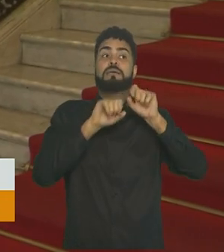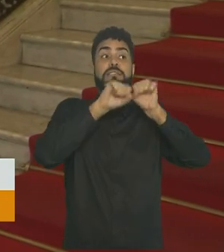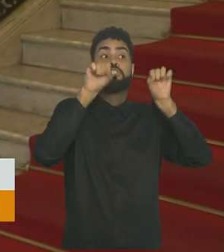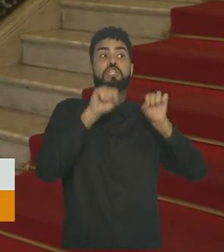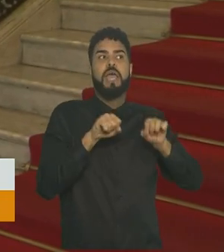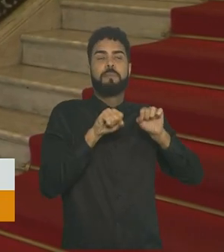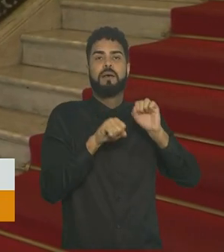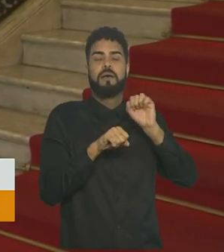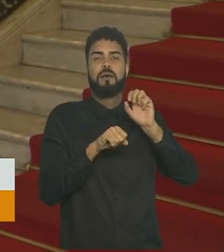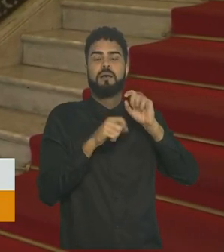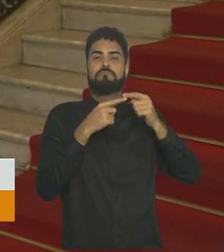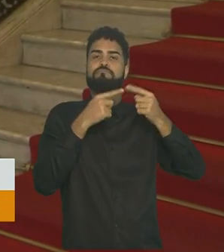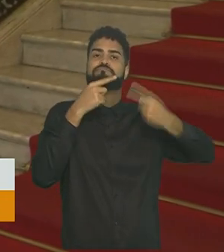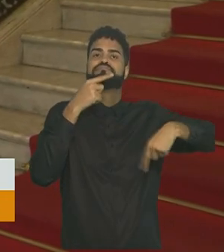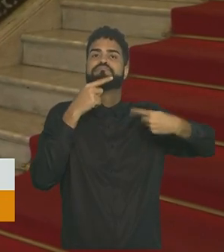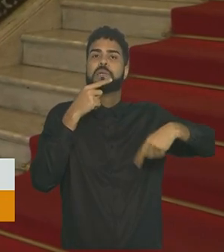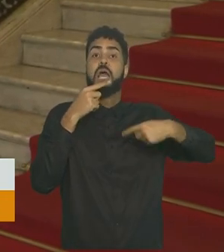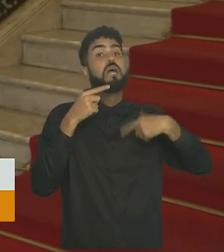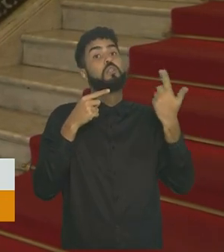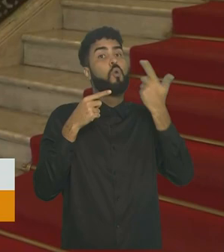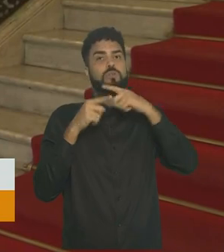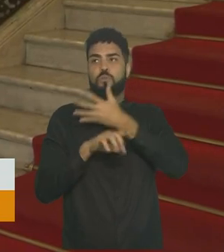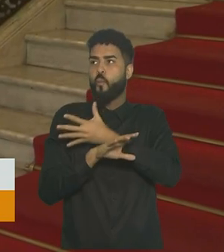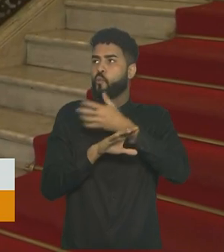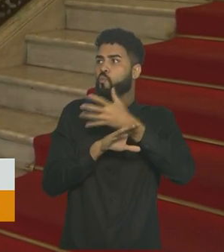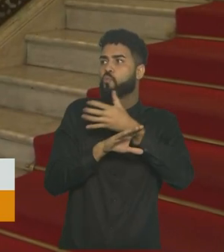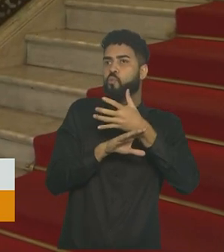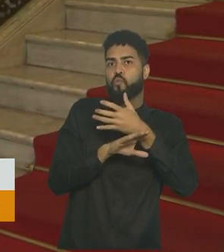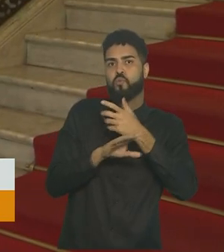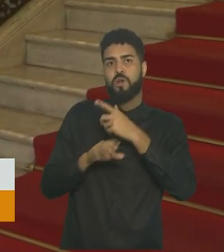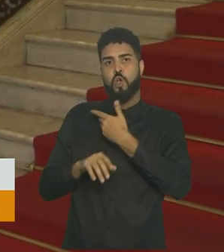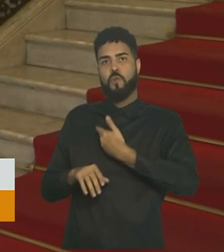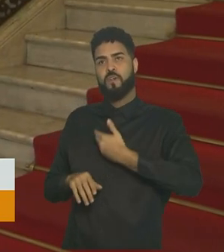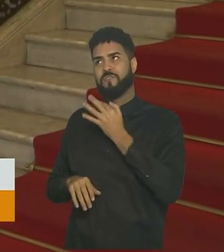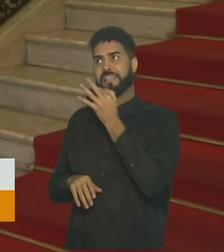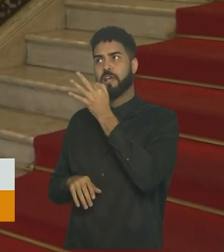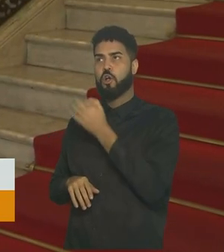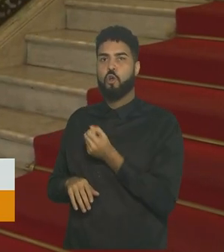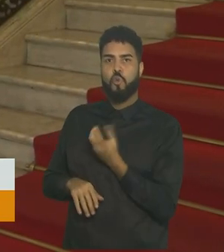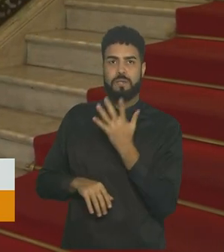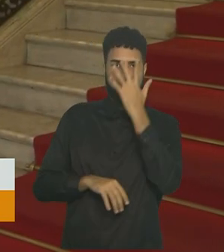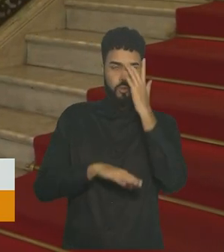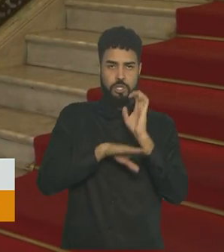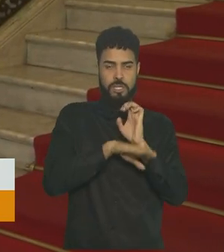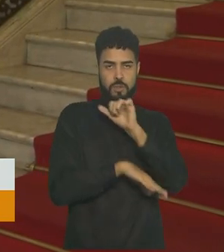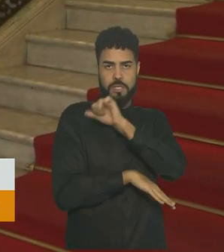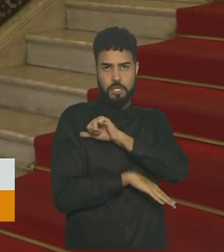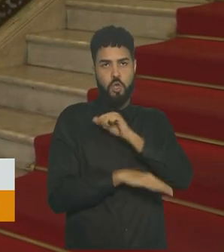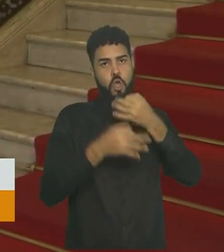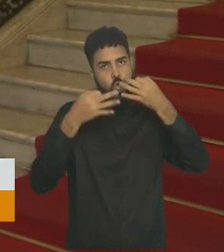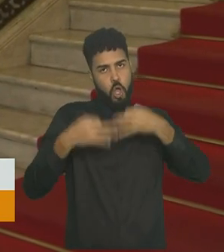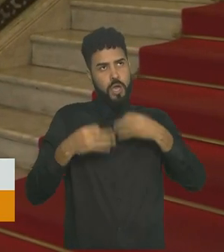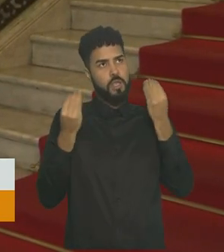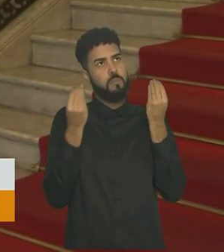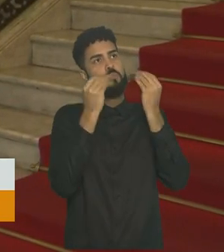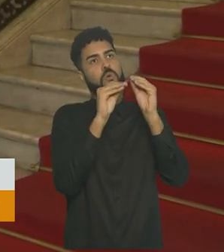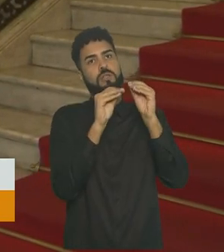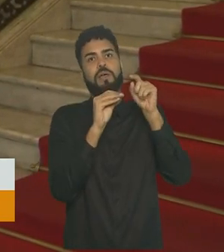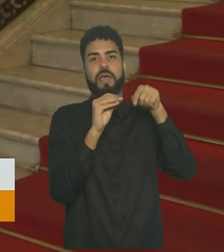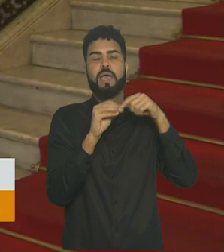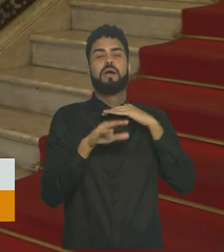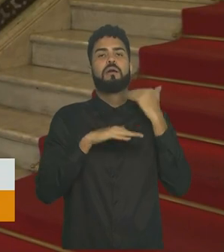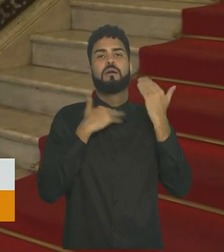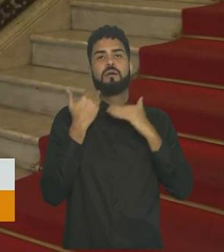erro no sistema e não estava conseguindo importar da base de dados do governo federal os números corretos para lançar as mortes